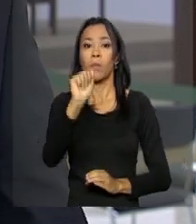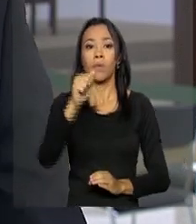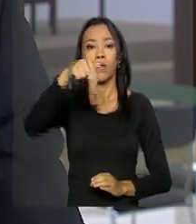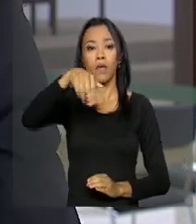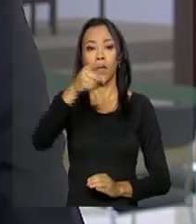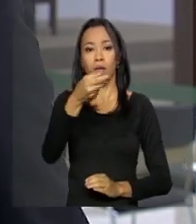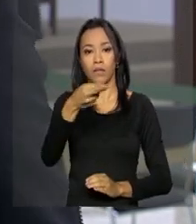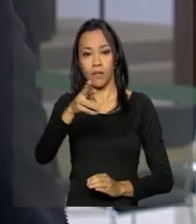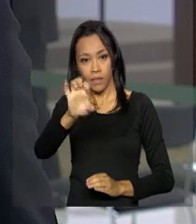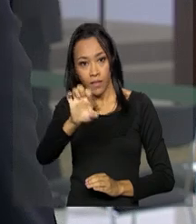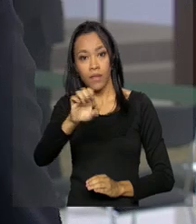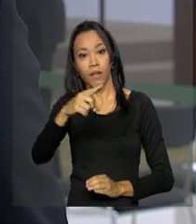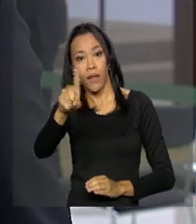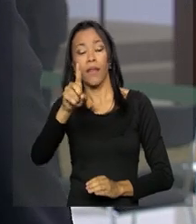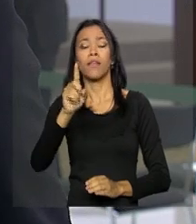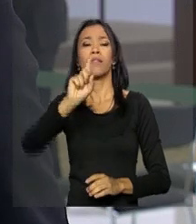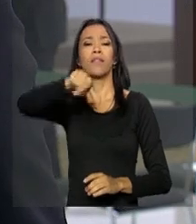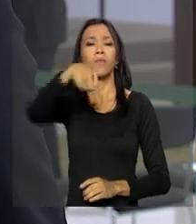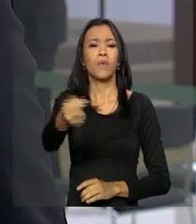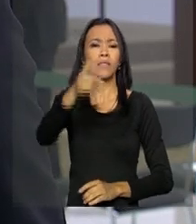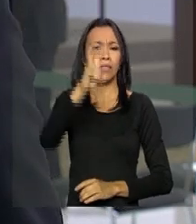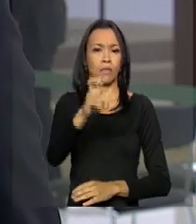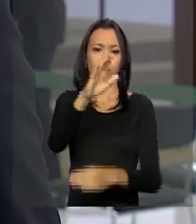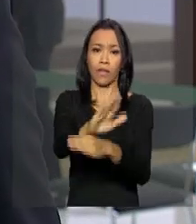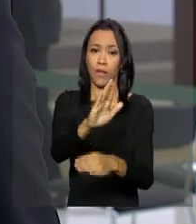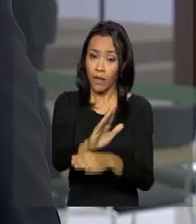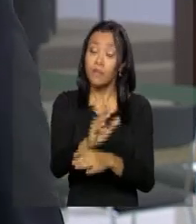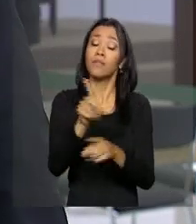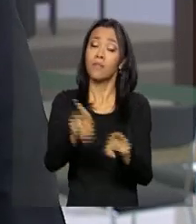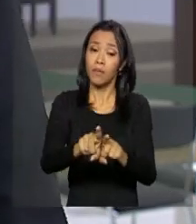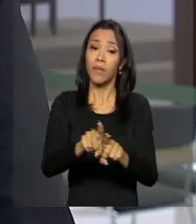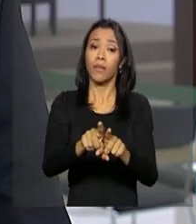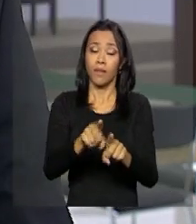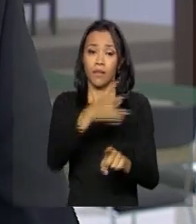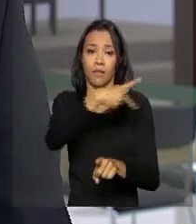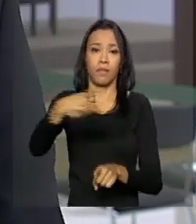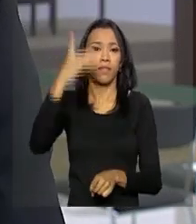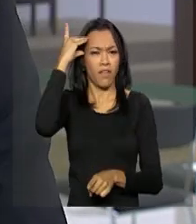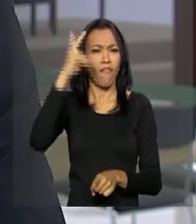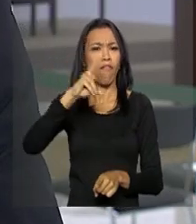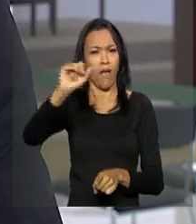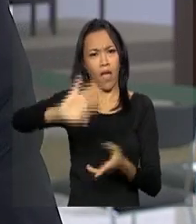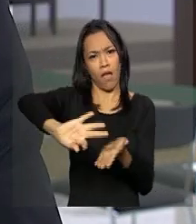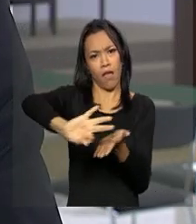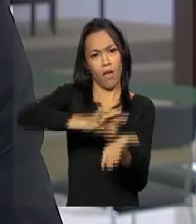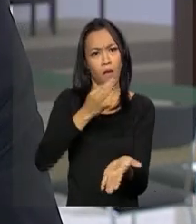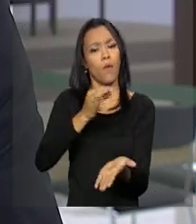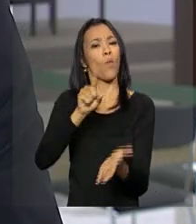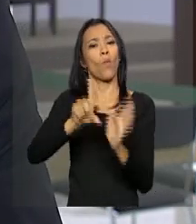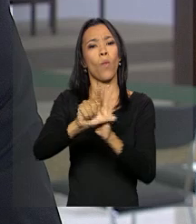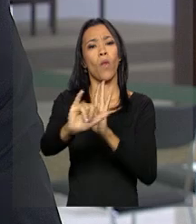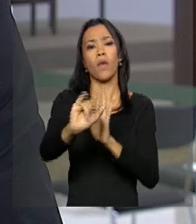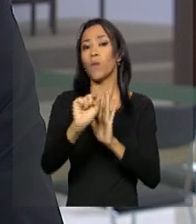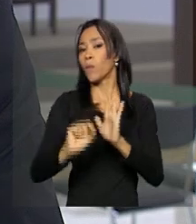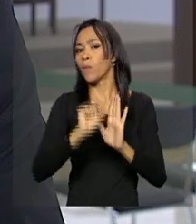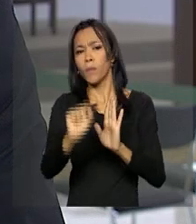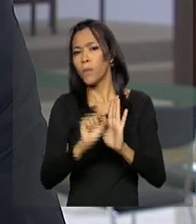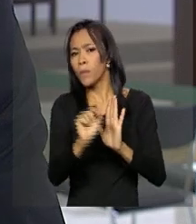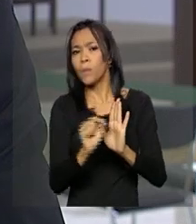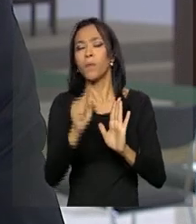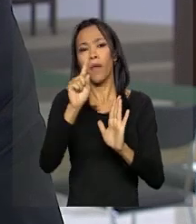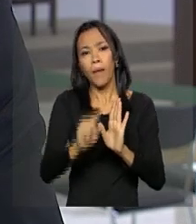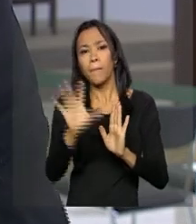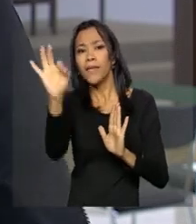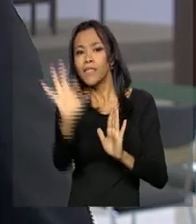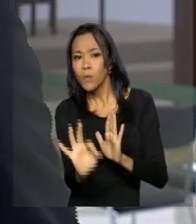depois, às cinco horas da tarde, a presidenta Dilma Rousseff vai sancionar a lei que dispõe sobre os